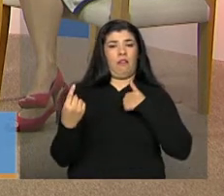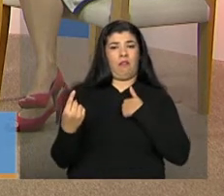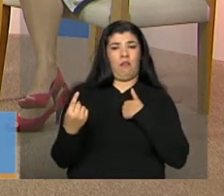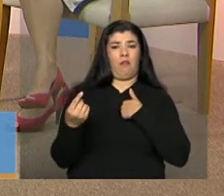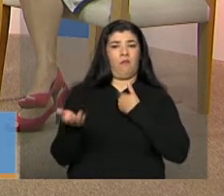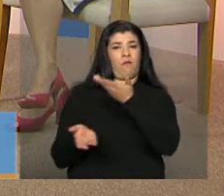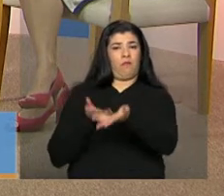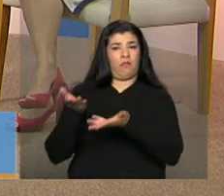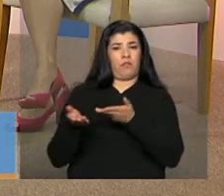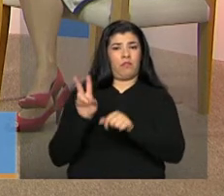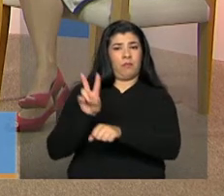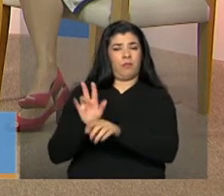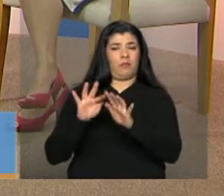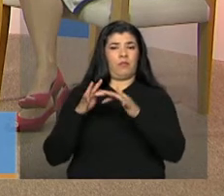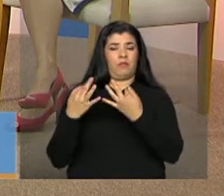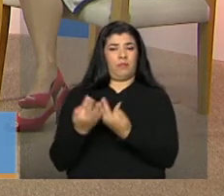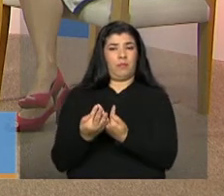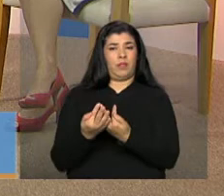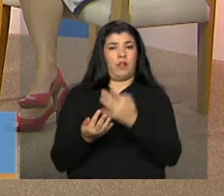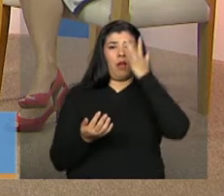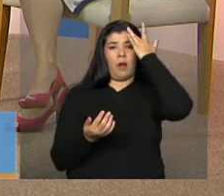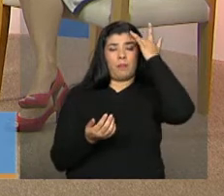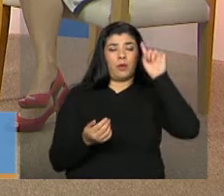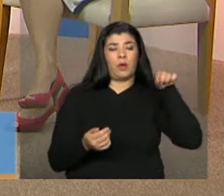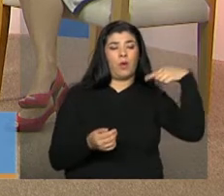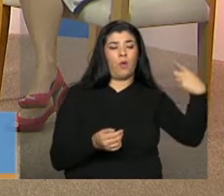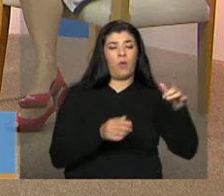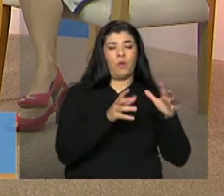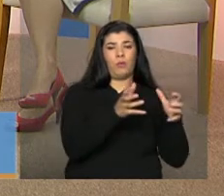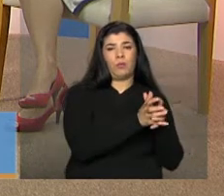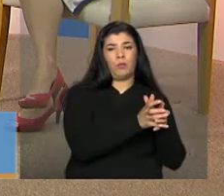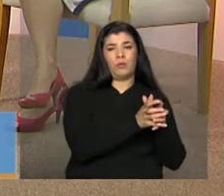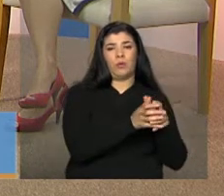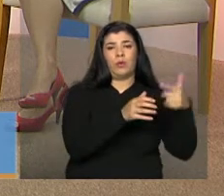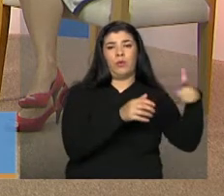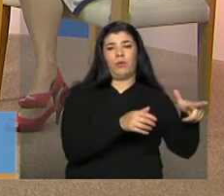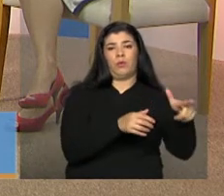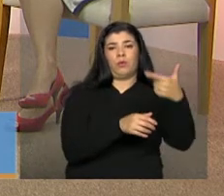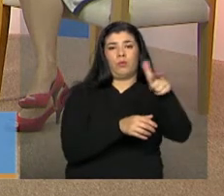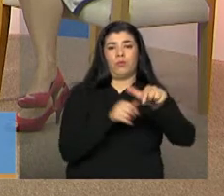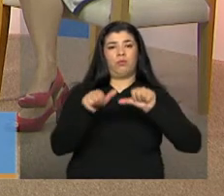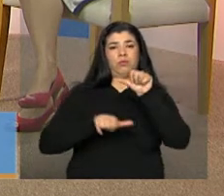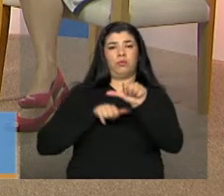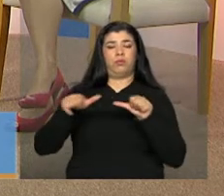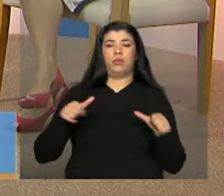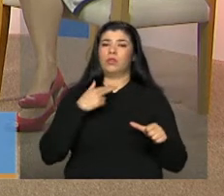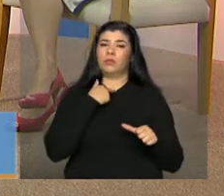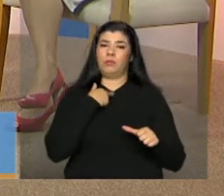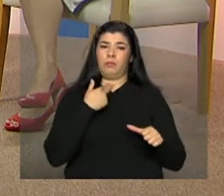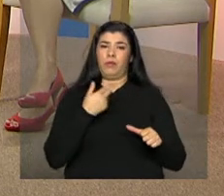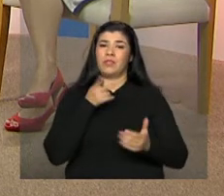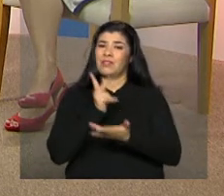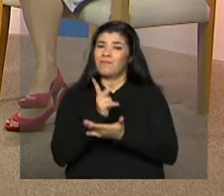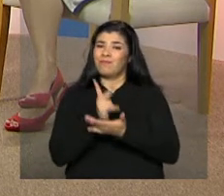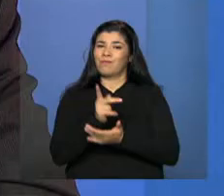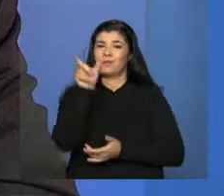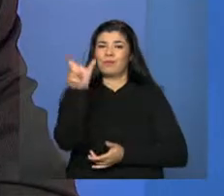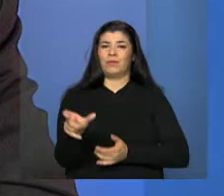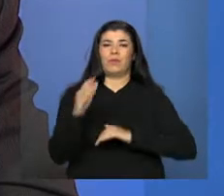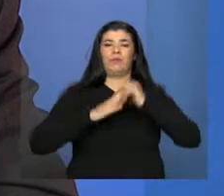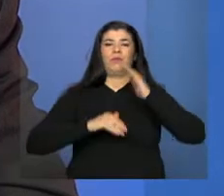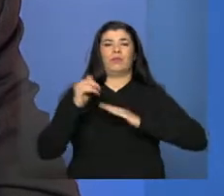outro profissional que compõe essa equipe. Então, nós temos que ter compreensão do conceito de serviço.